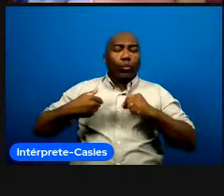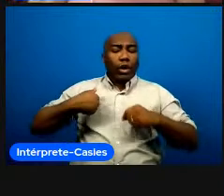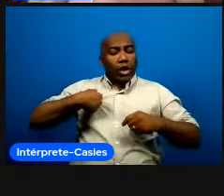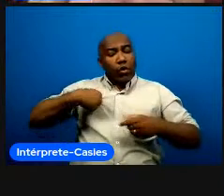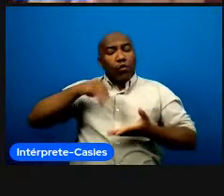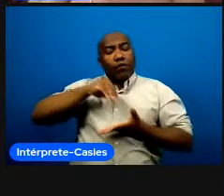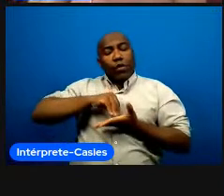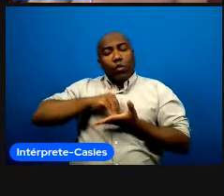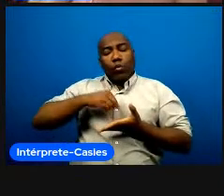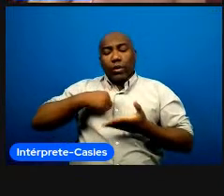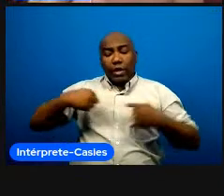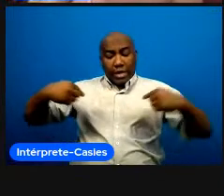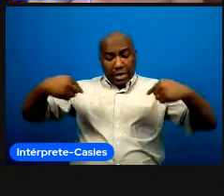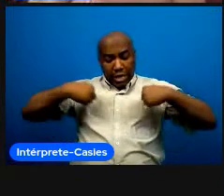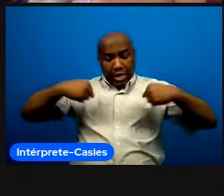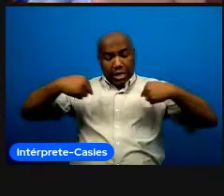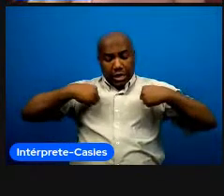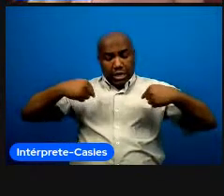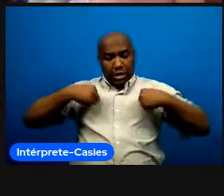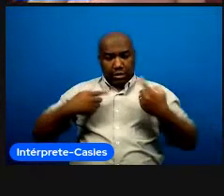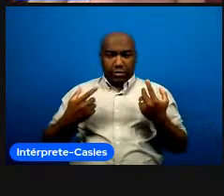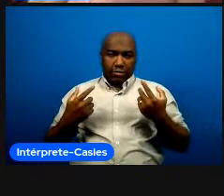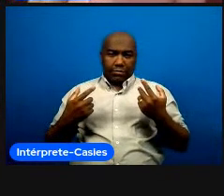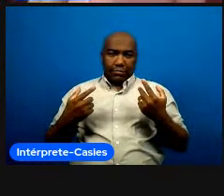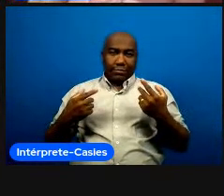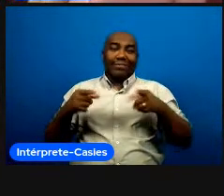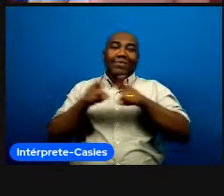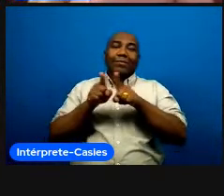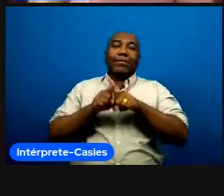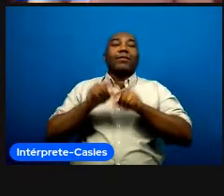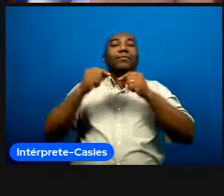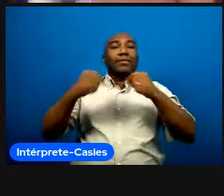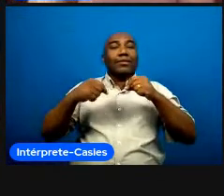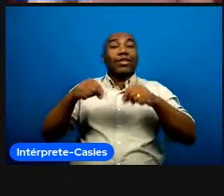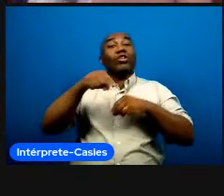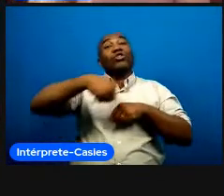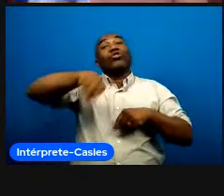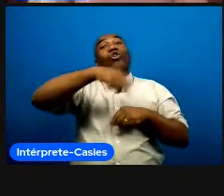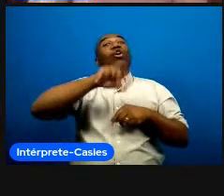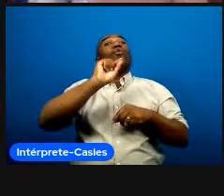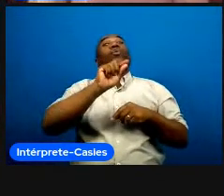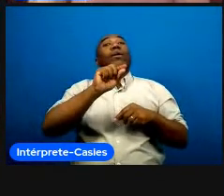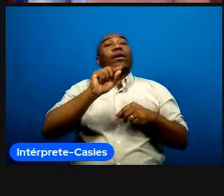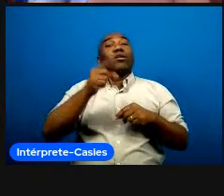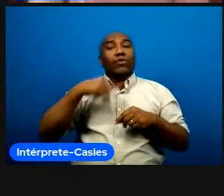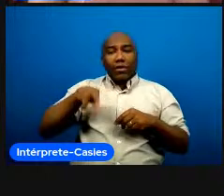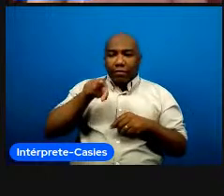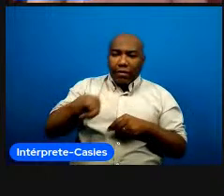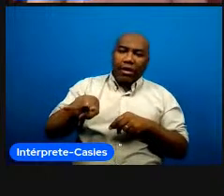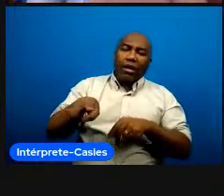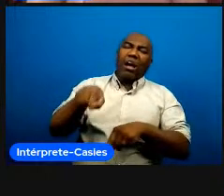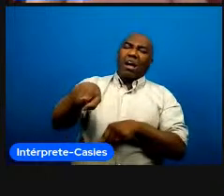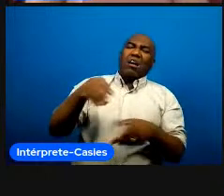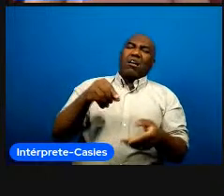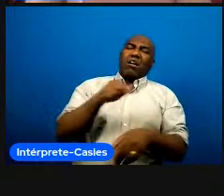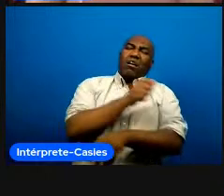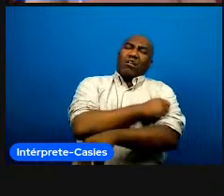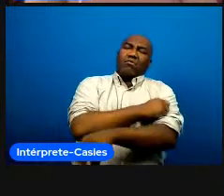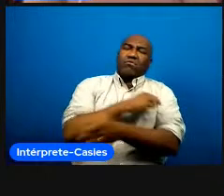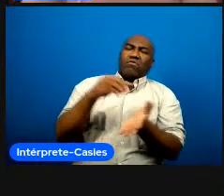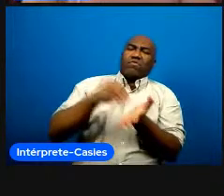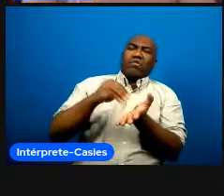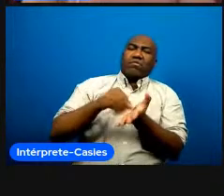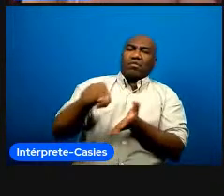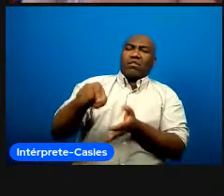a gente tem de olhar muito pro aluno pro atleta né então tentem olhar um pouquinho pra vocês o que vocês acham que é necessário né